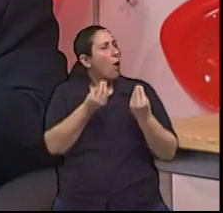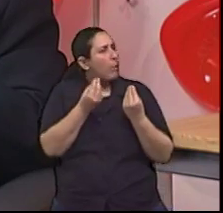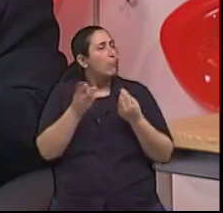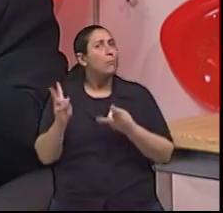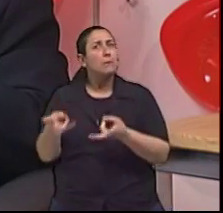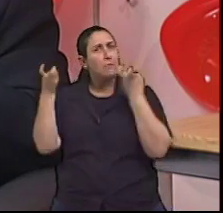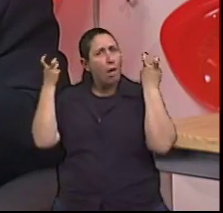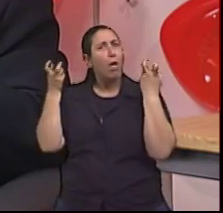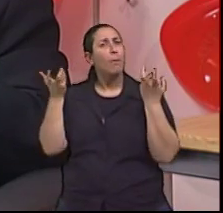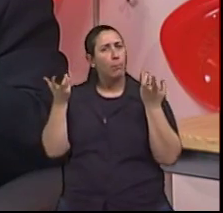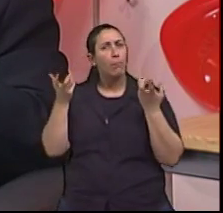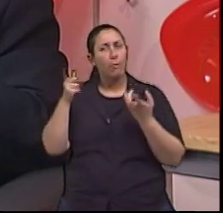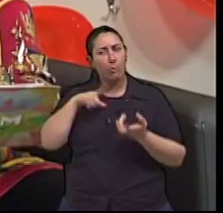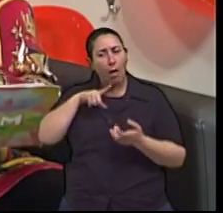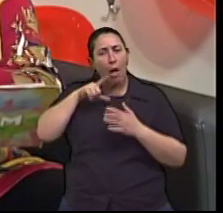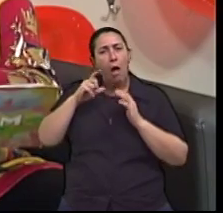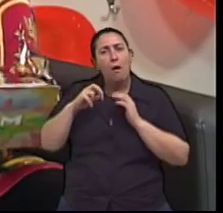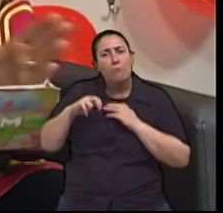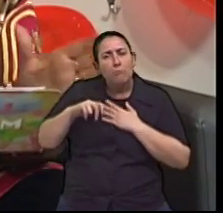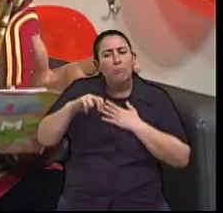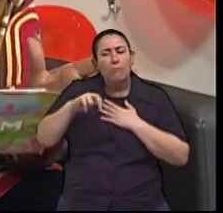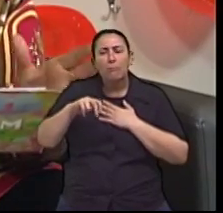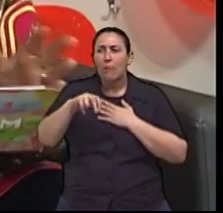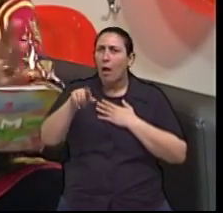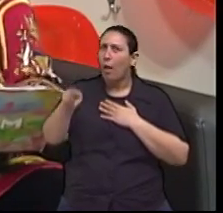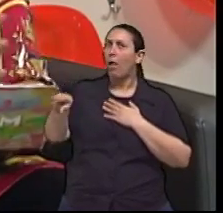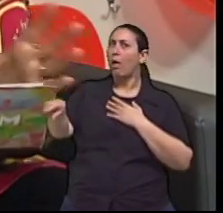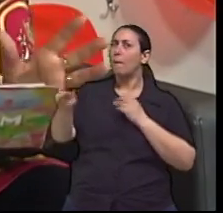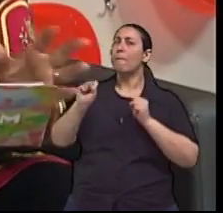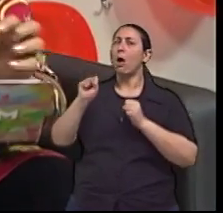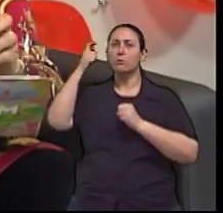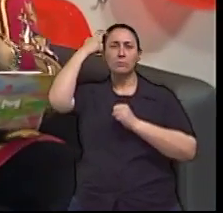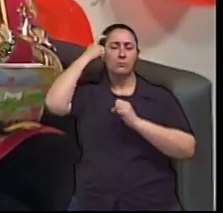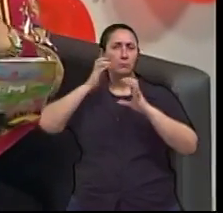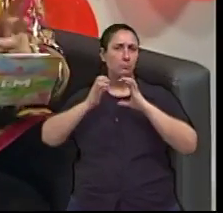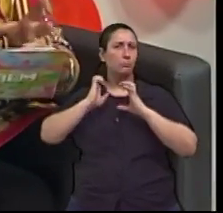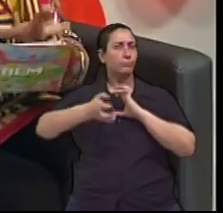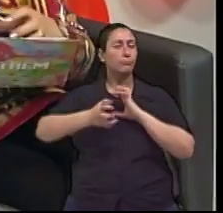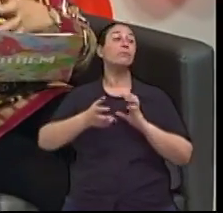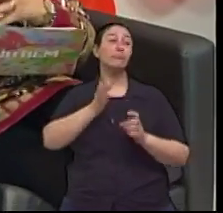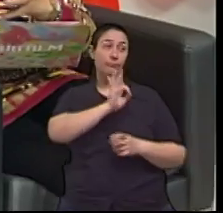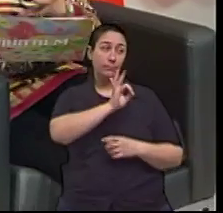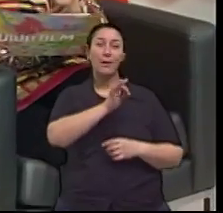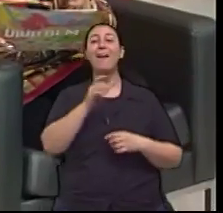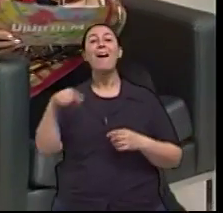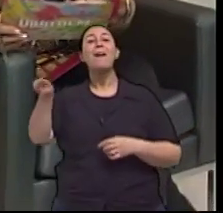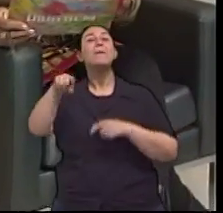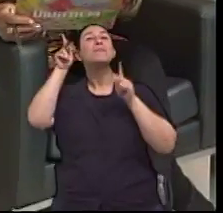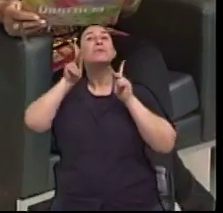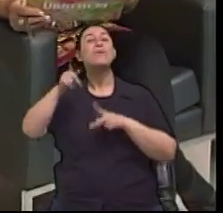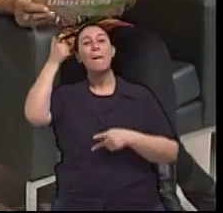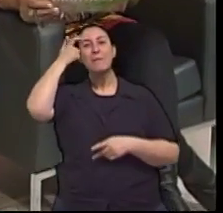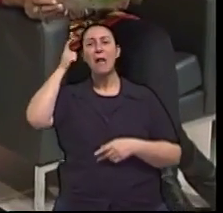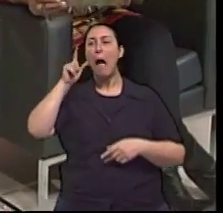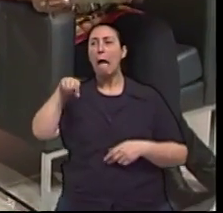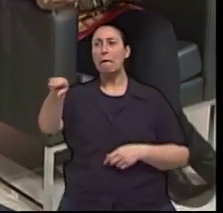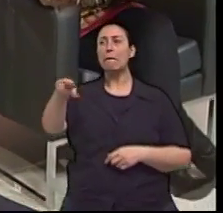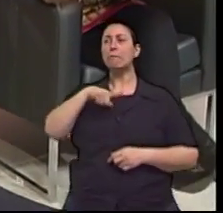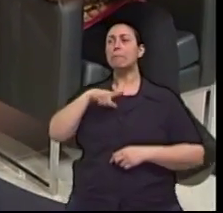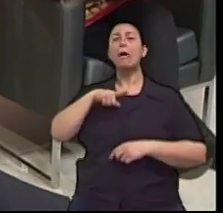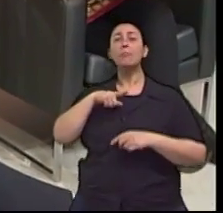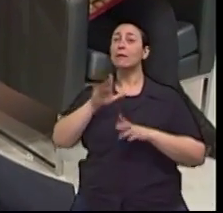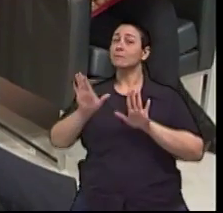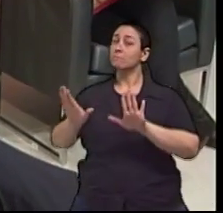doutor? Claro, mas aí tem que realmente deixar fora problema de joelhos, problema também de um